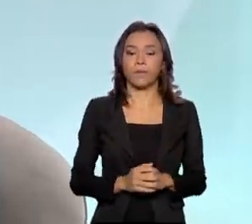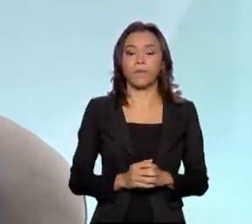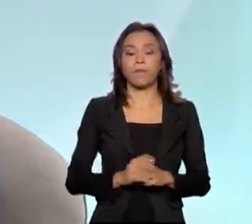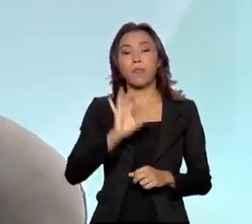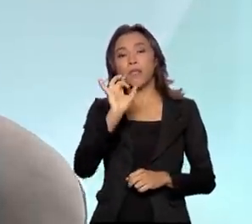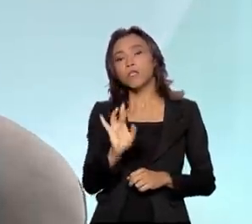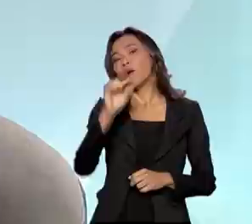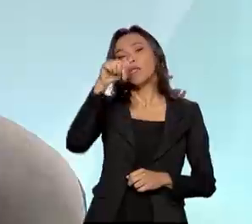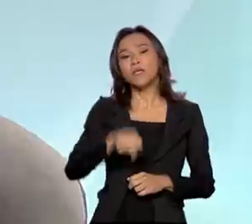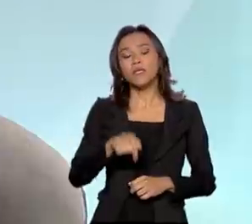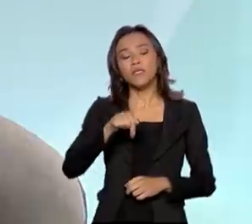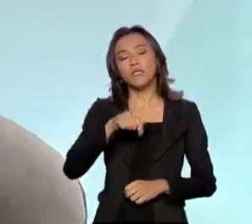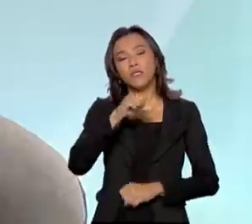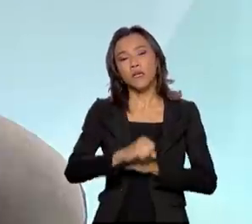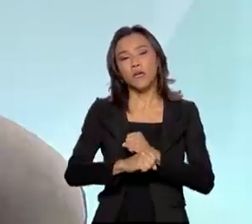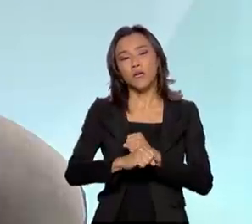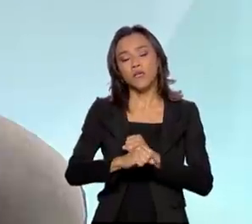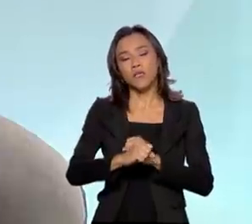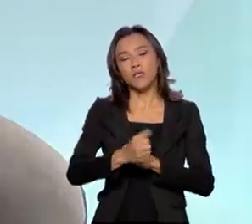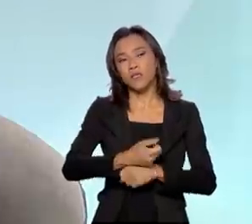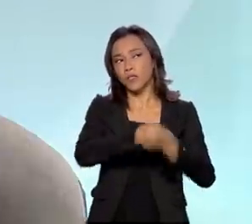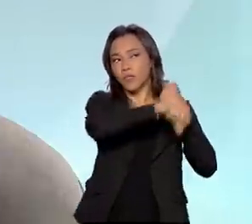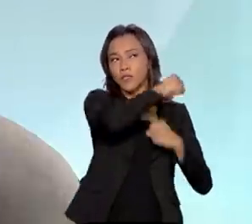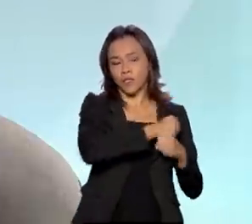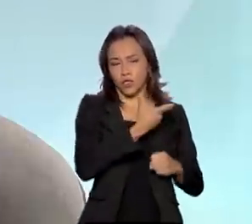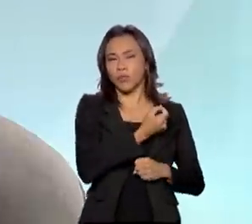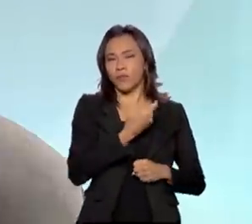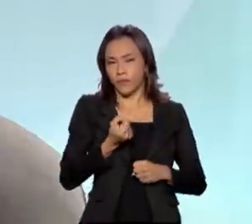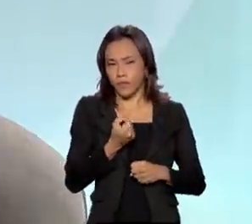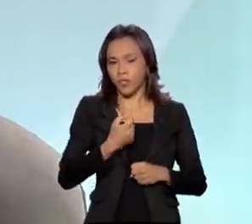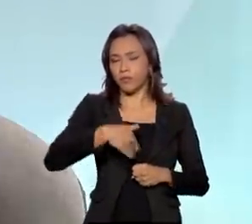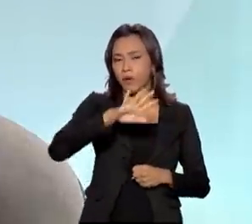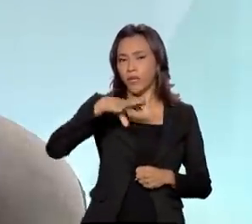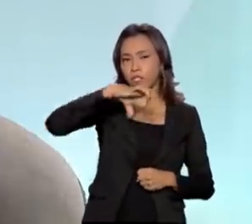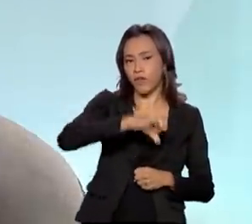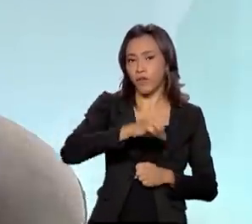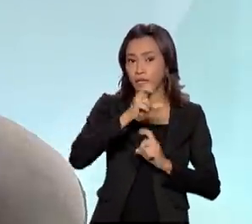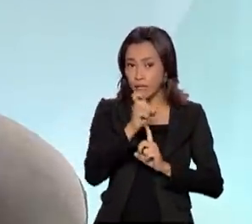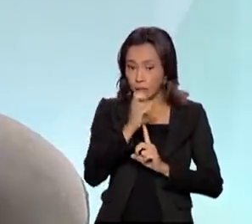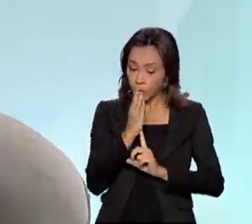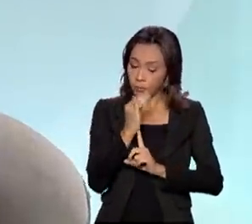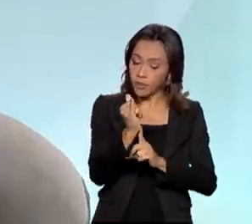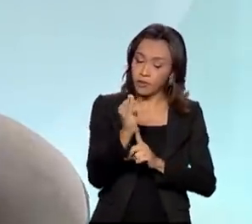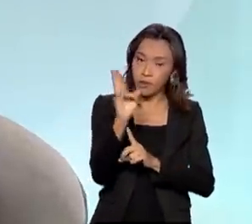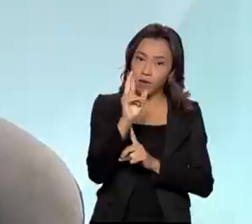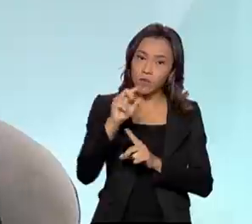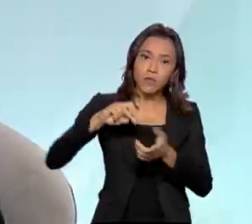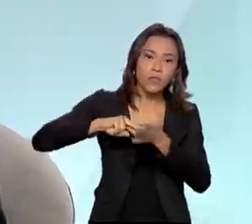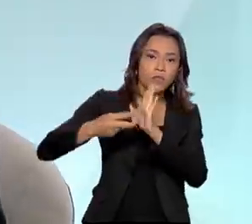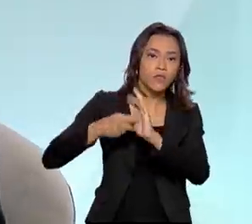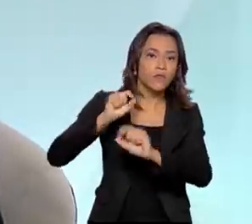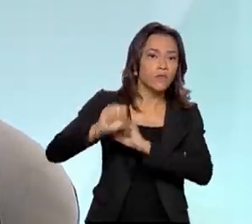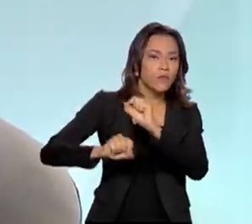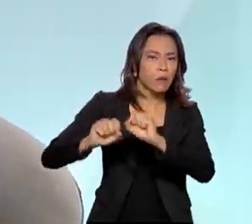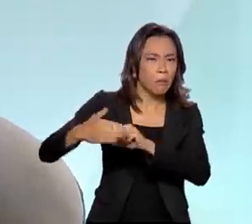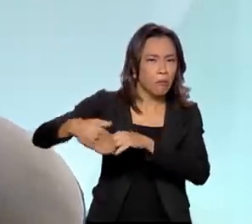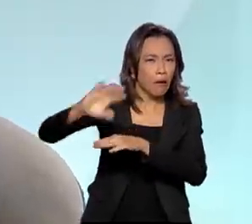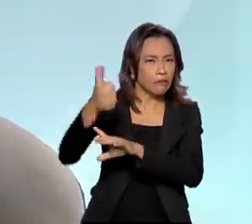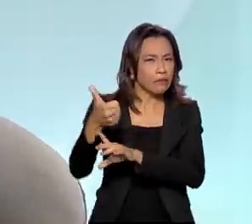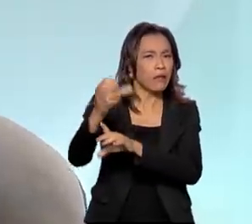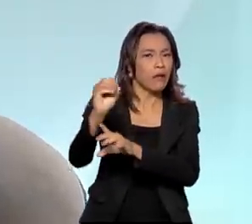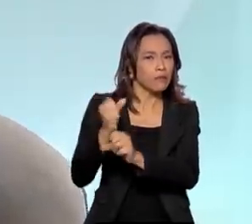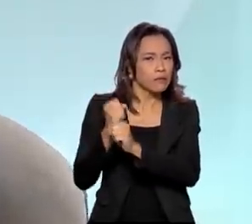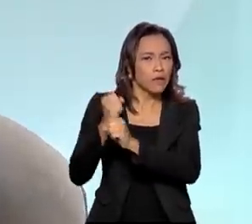2020, foram mais de 295 bilhões de reais, o que significa mais de 10 anos de